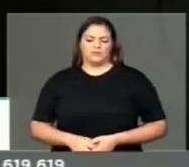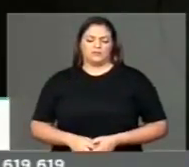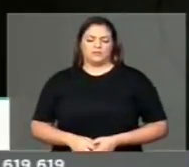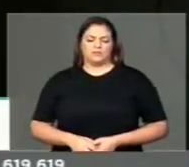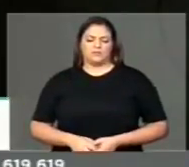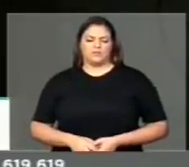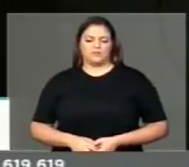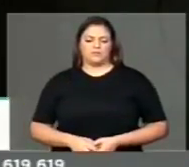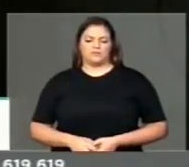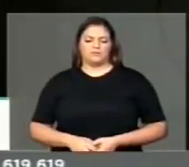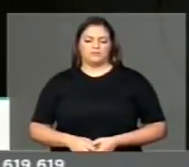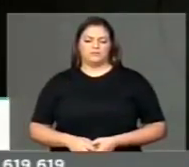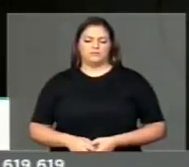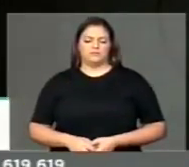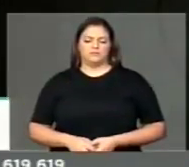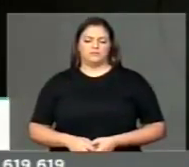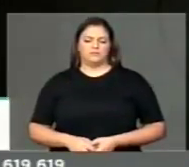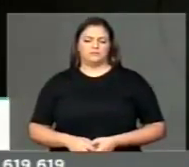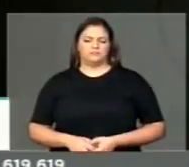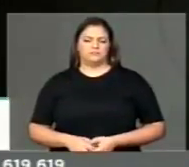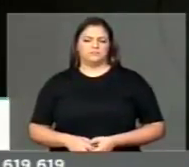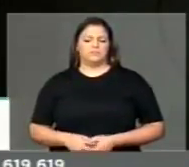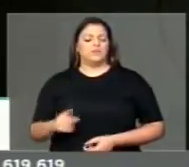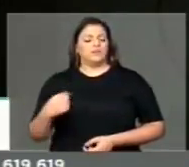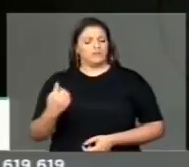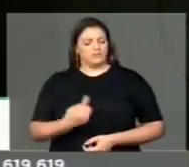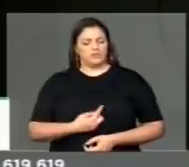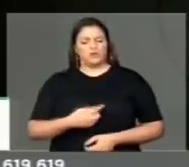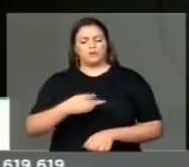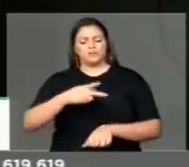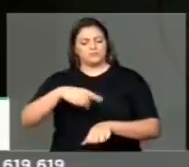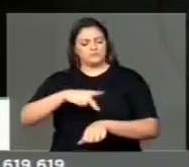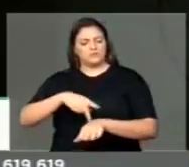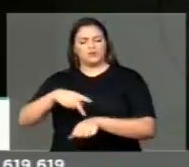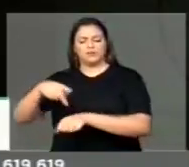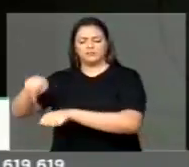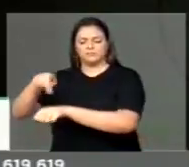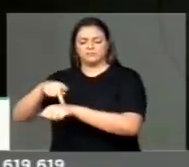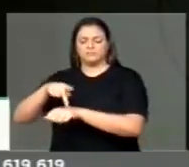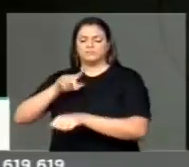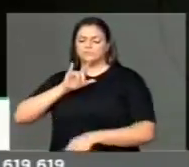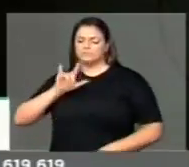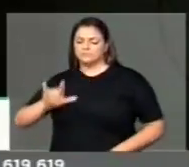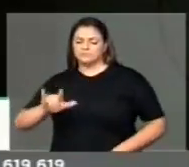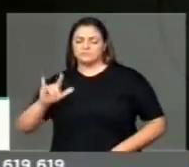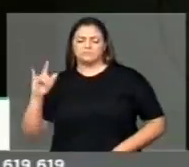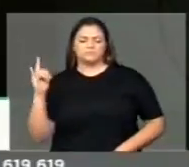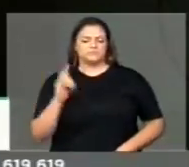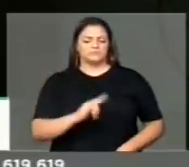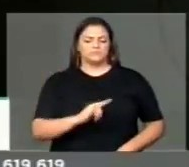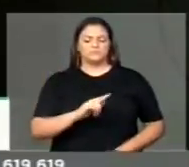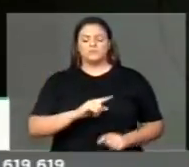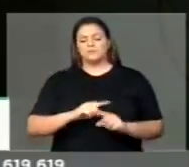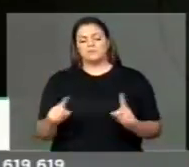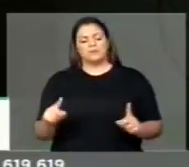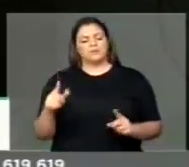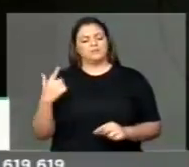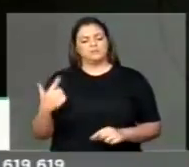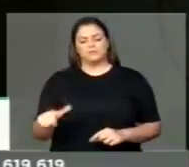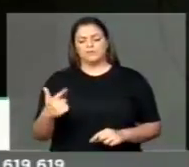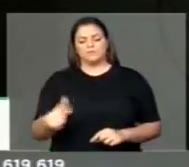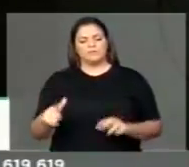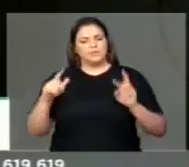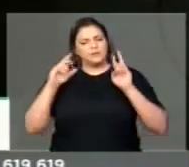os italianos pelo Brasil e os brasileiros, pela Itália, não é hoje respeitada e não é hoje